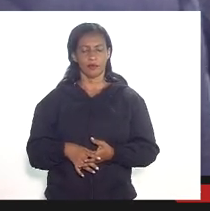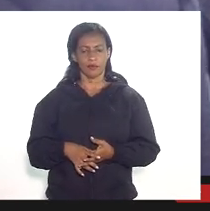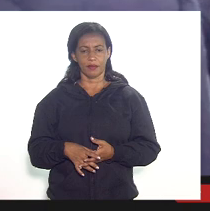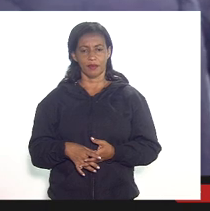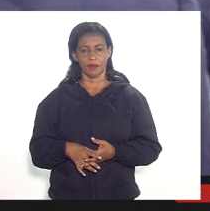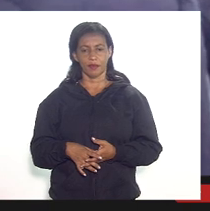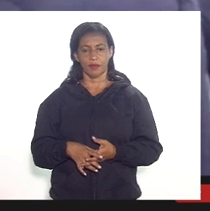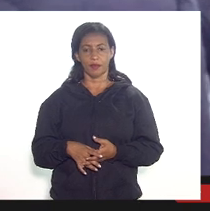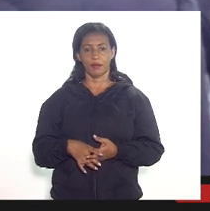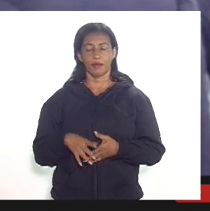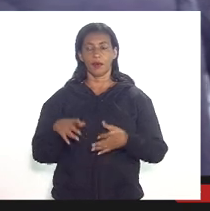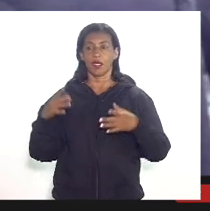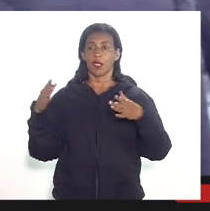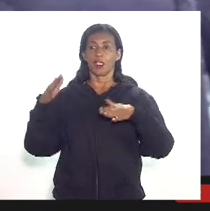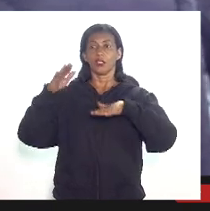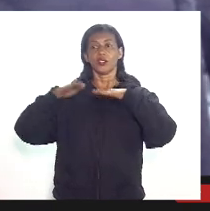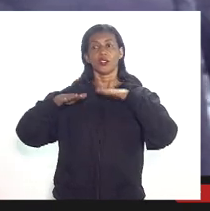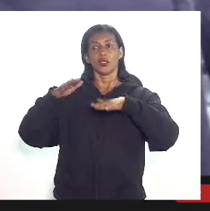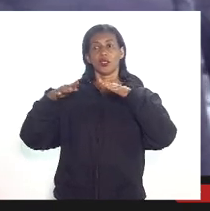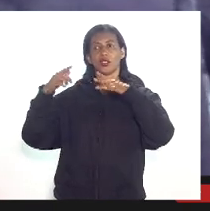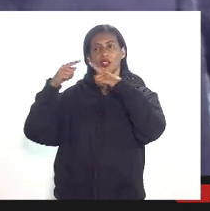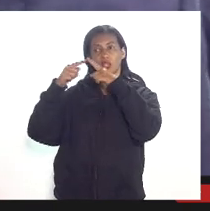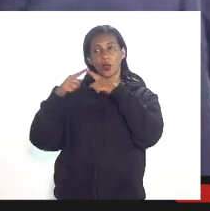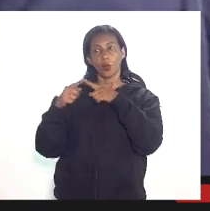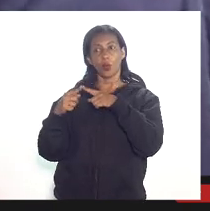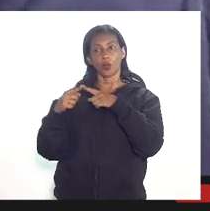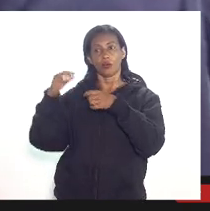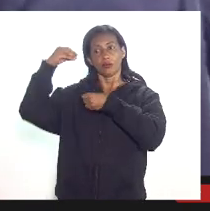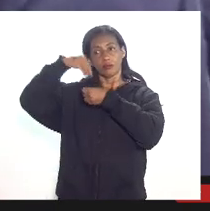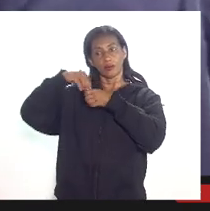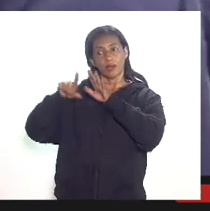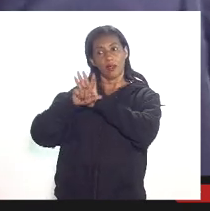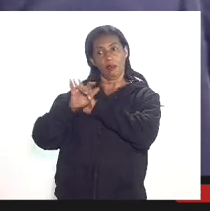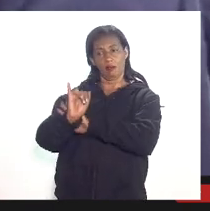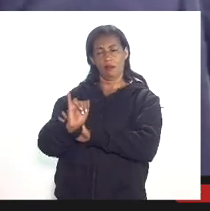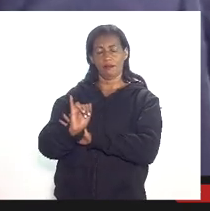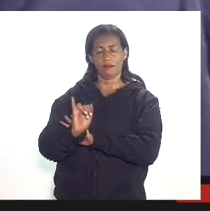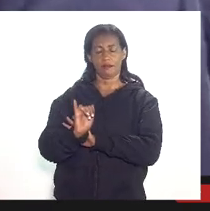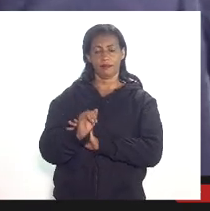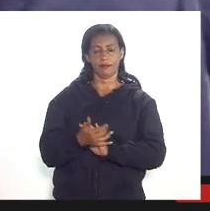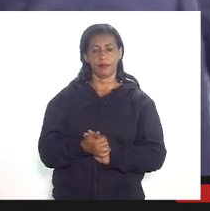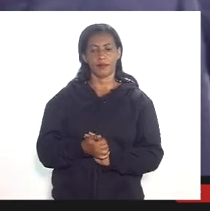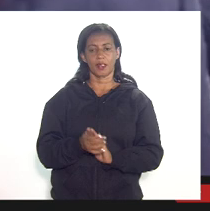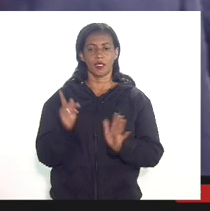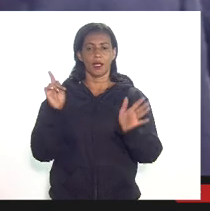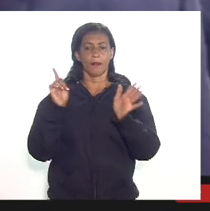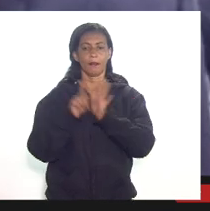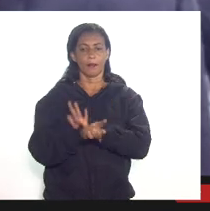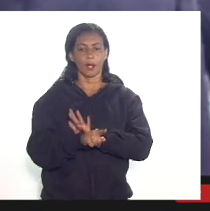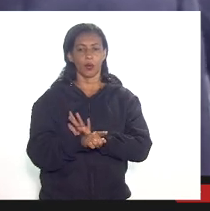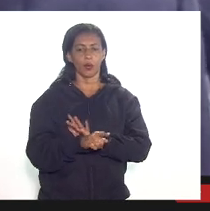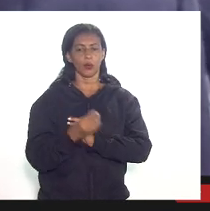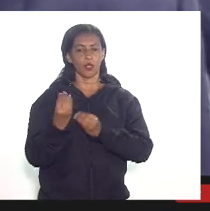de acordo com o fundamento legal de acordo com o que está na lei e a pergunta como eu já coloquei como